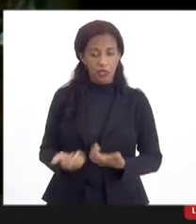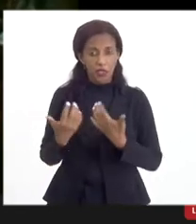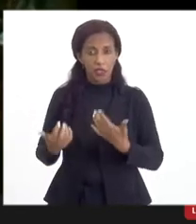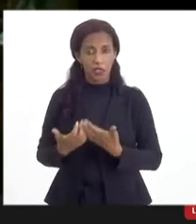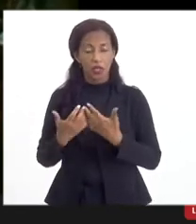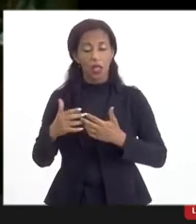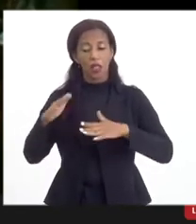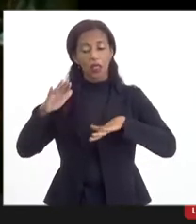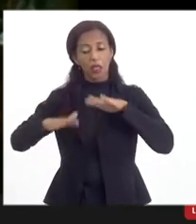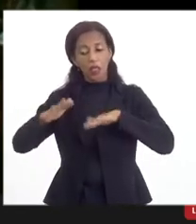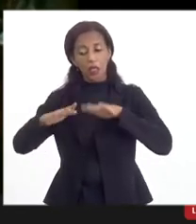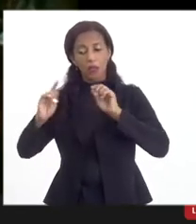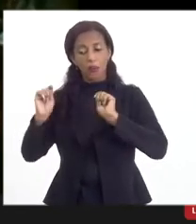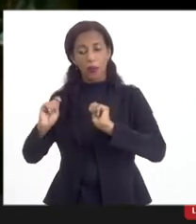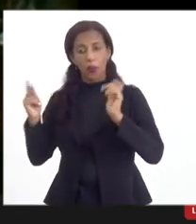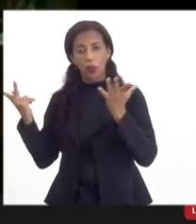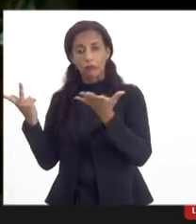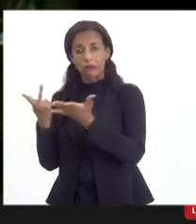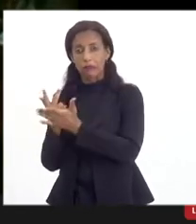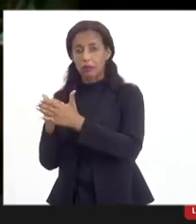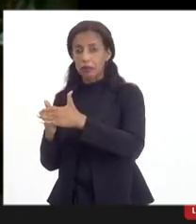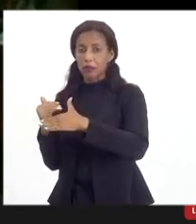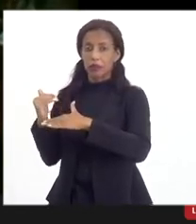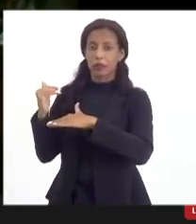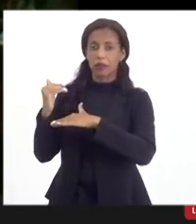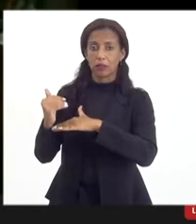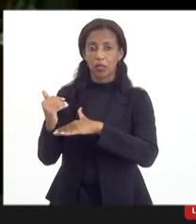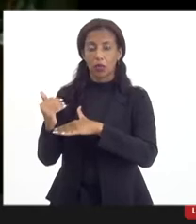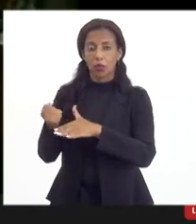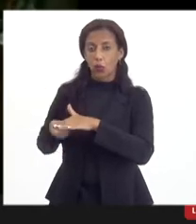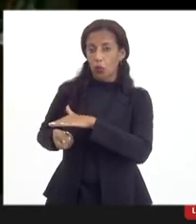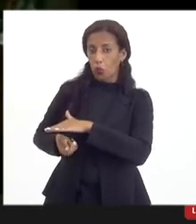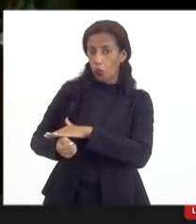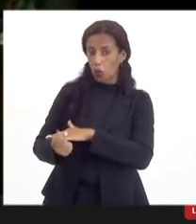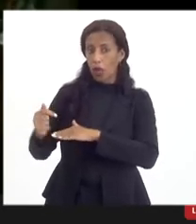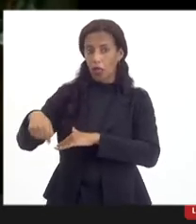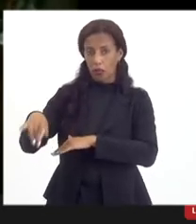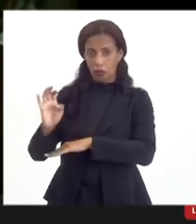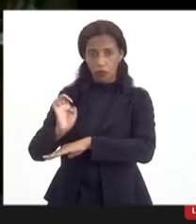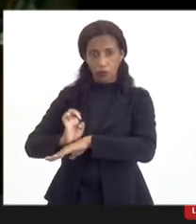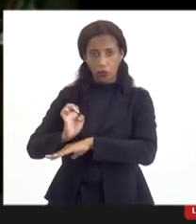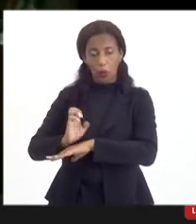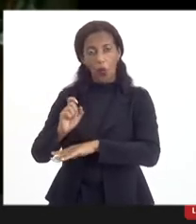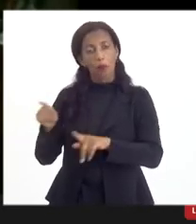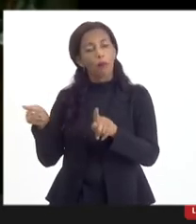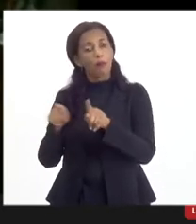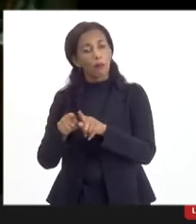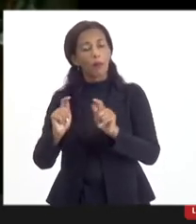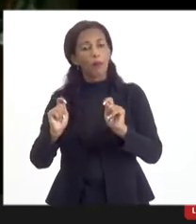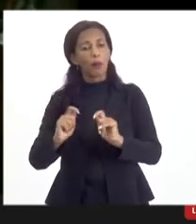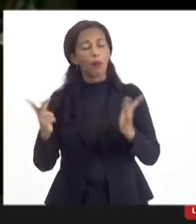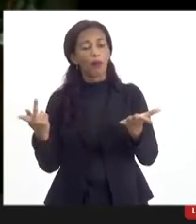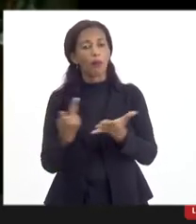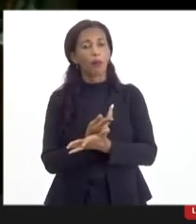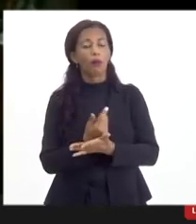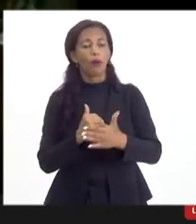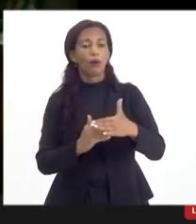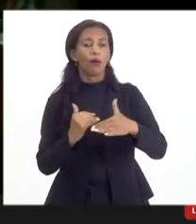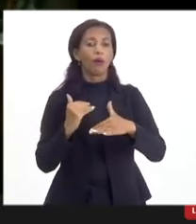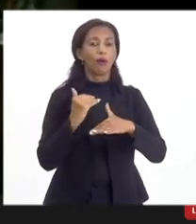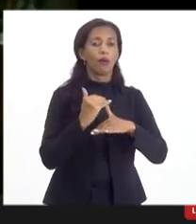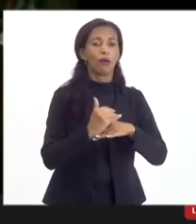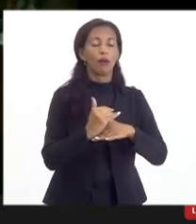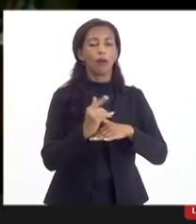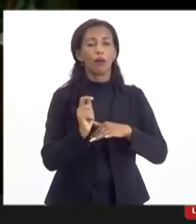tanto pode vir em cima daquilo que é investido aqui, mas também pode vir em cima